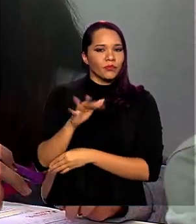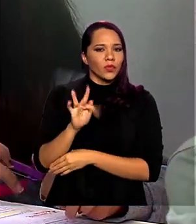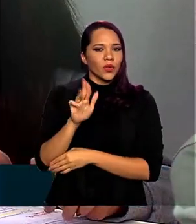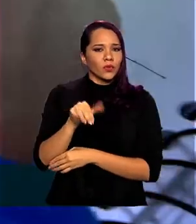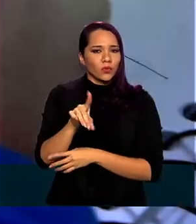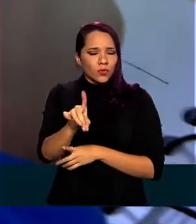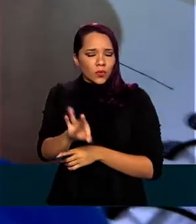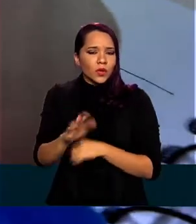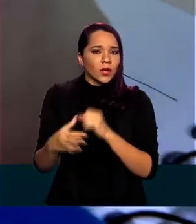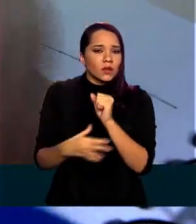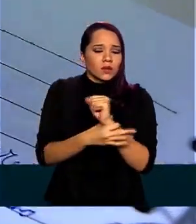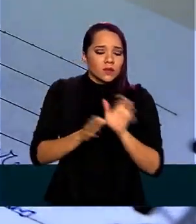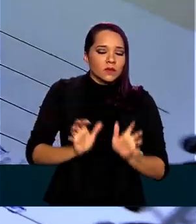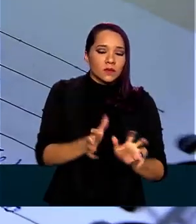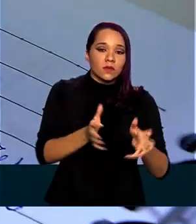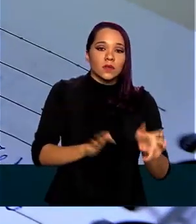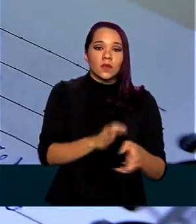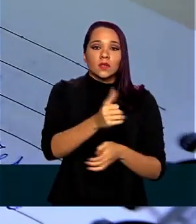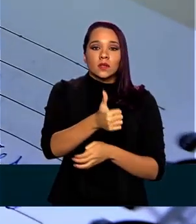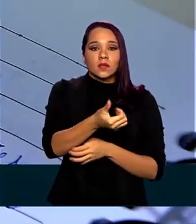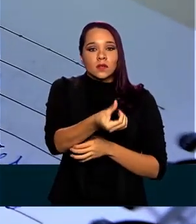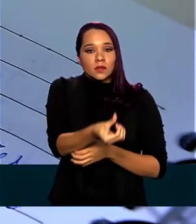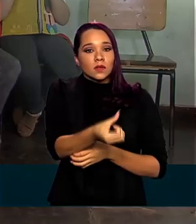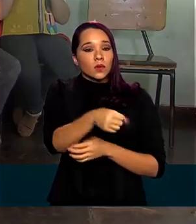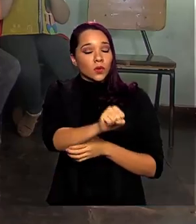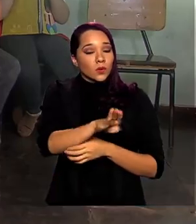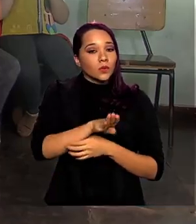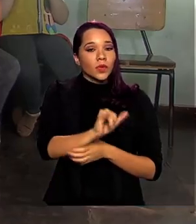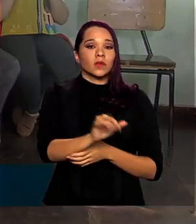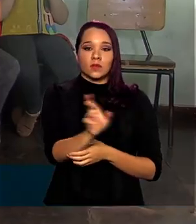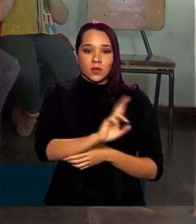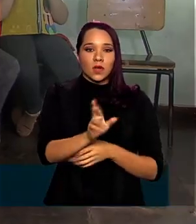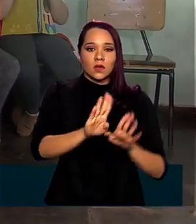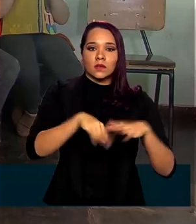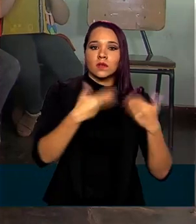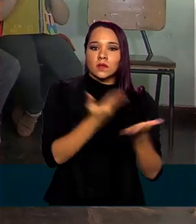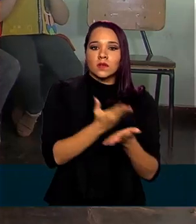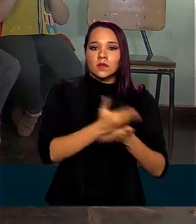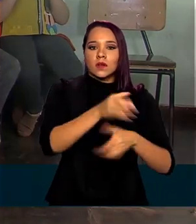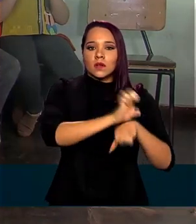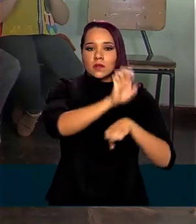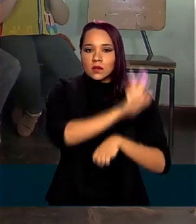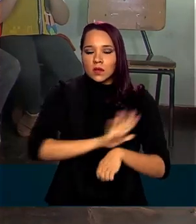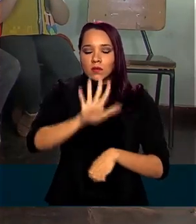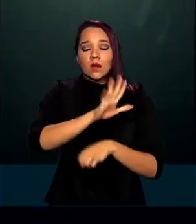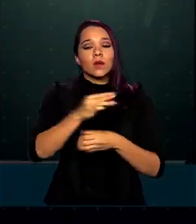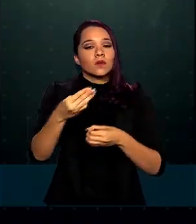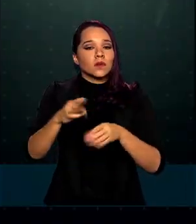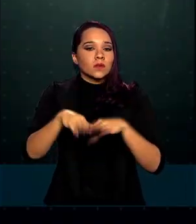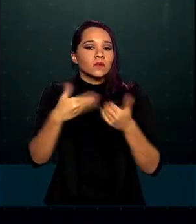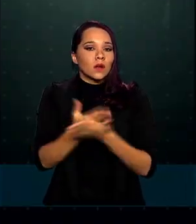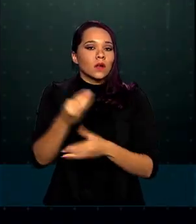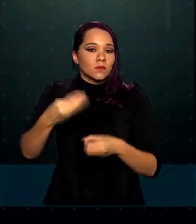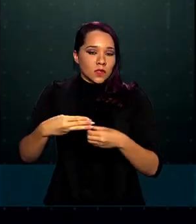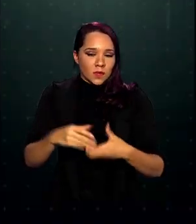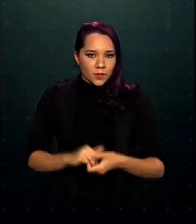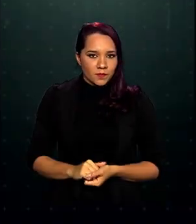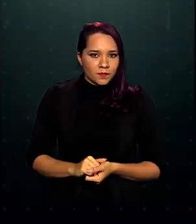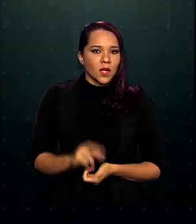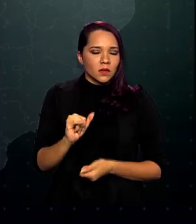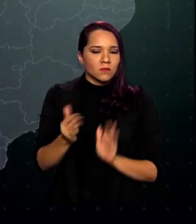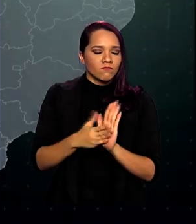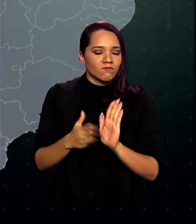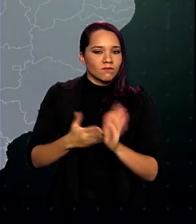garantiu investimento de 168 bilhões de reais em escolas estaduais e municipais. Se a proposta for